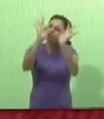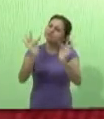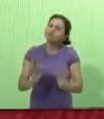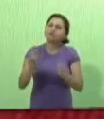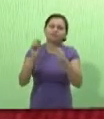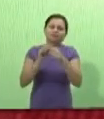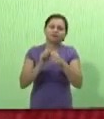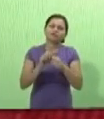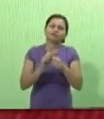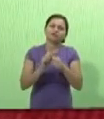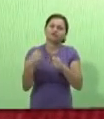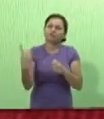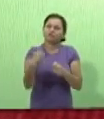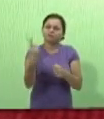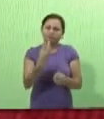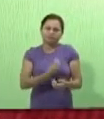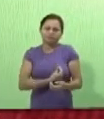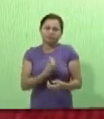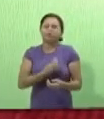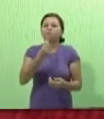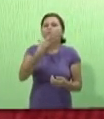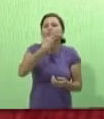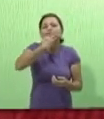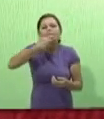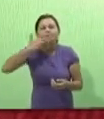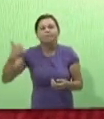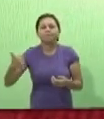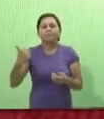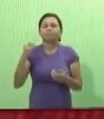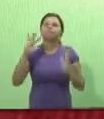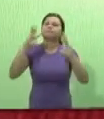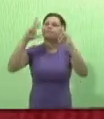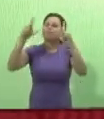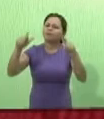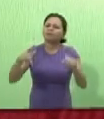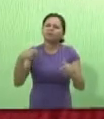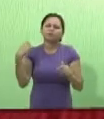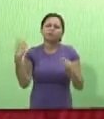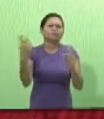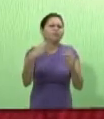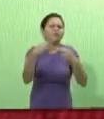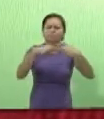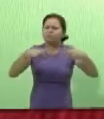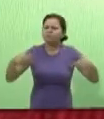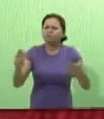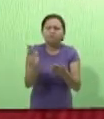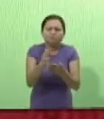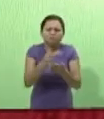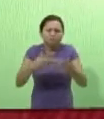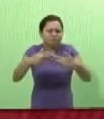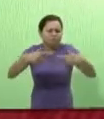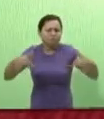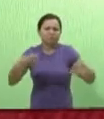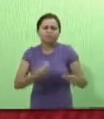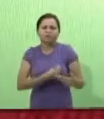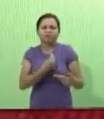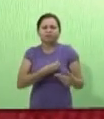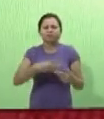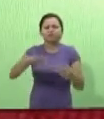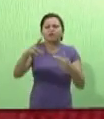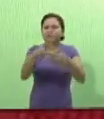diferenciado, com qualidade, em todas as áreas, seja na área espiritual, emocional,